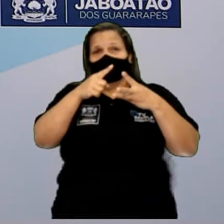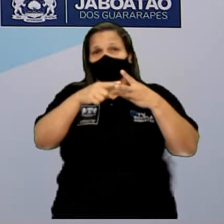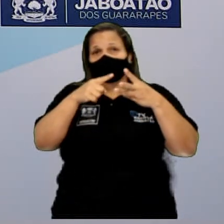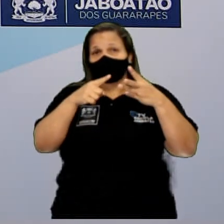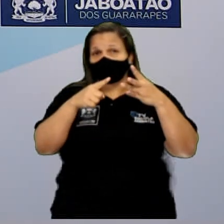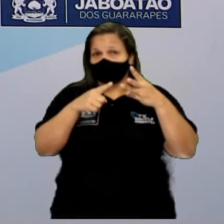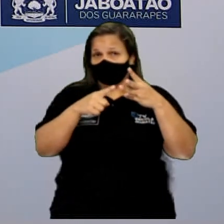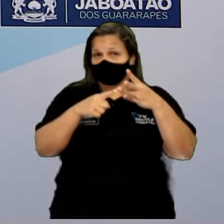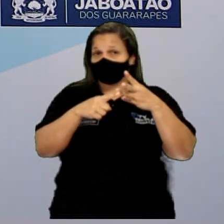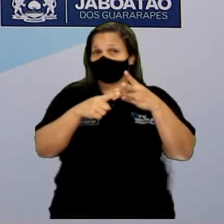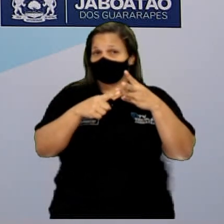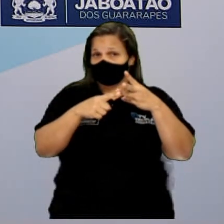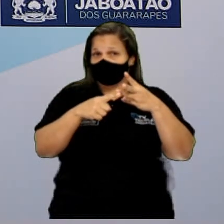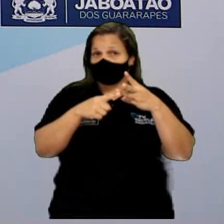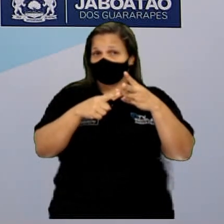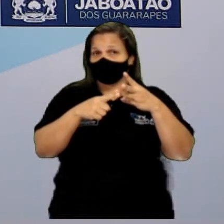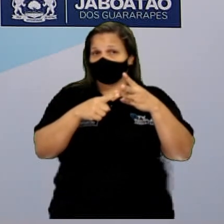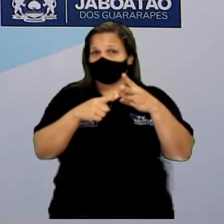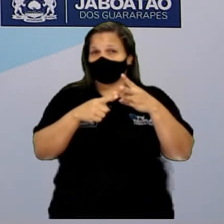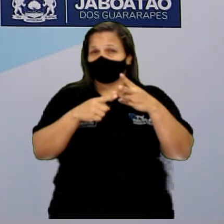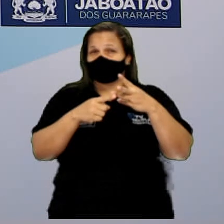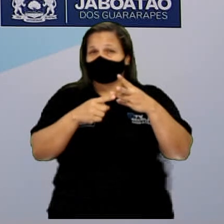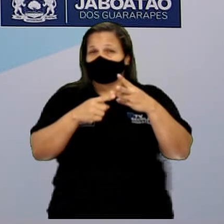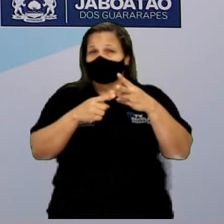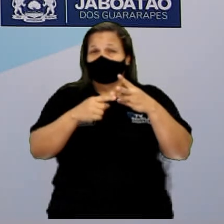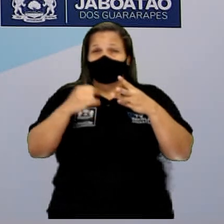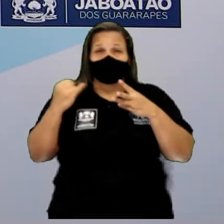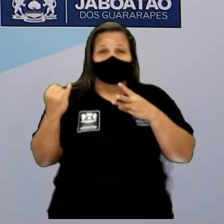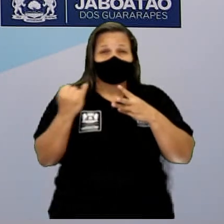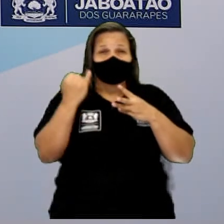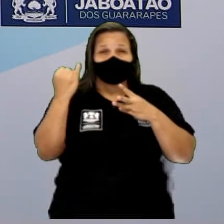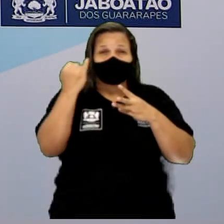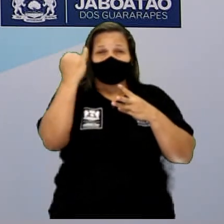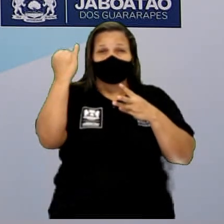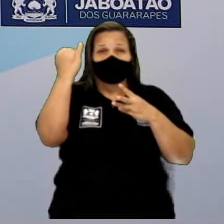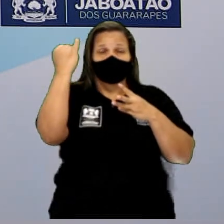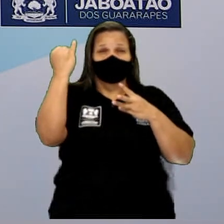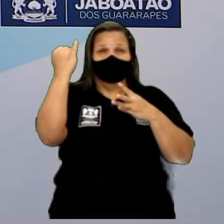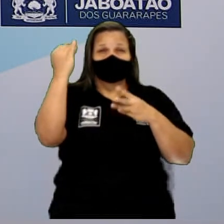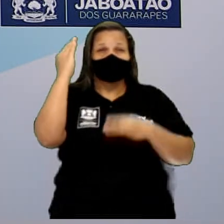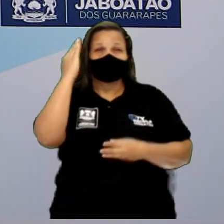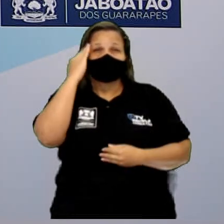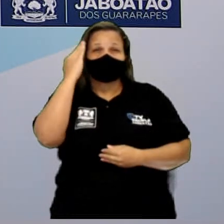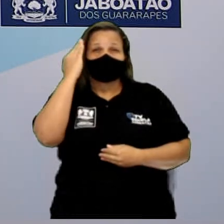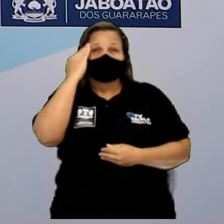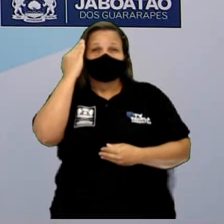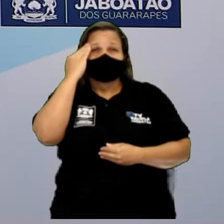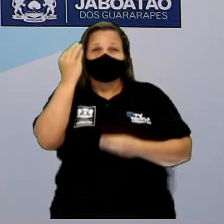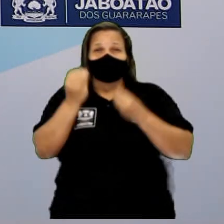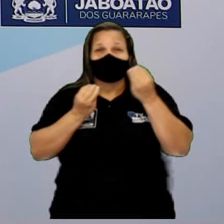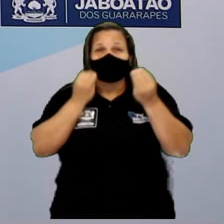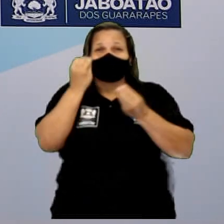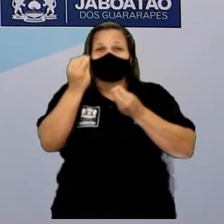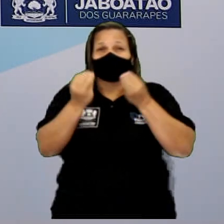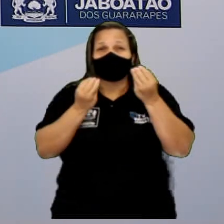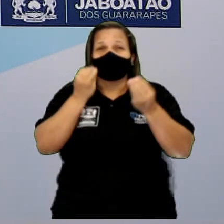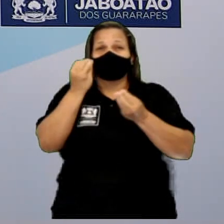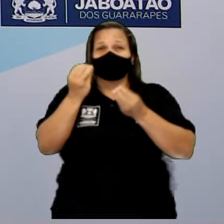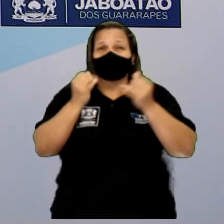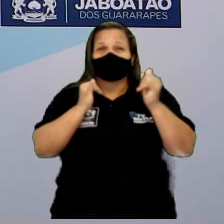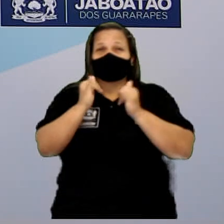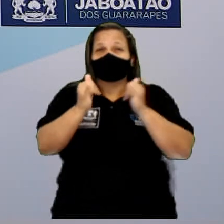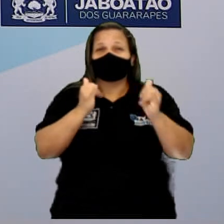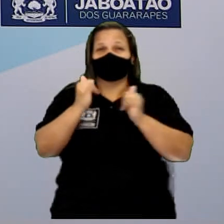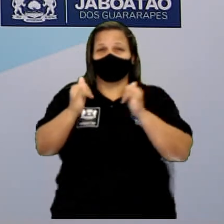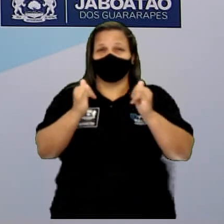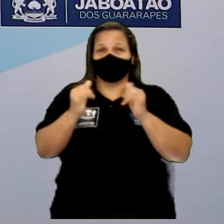essas três grandezas, elas vão ser fundamentais para a gente entender como é que a energia chega, como é ela se comporta na